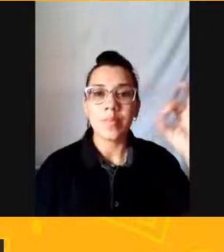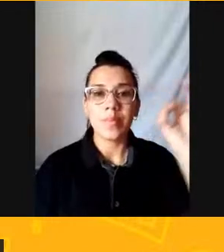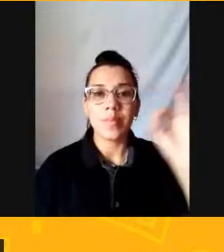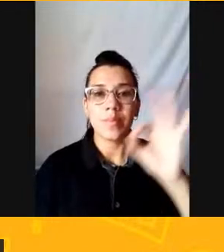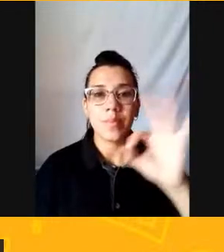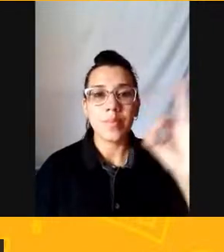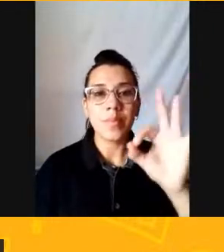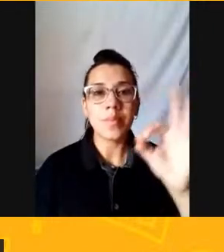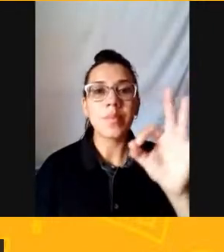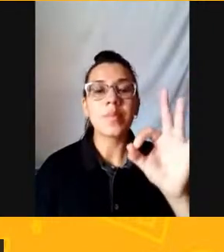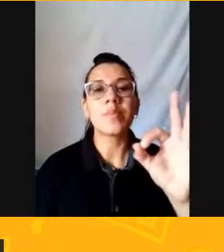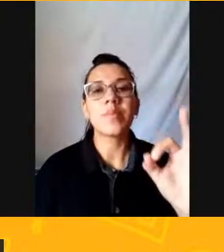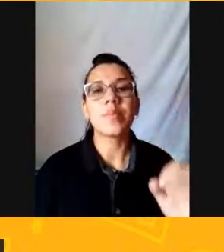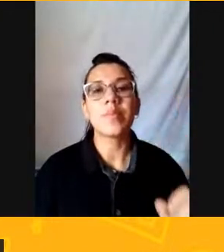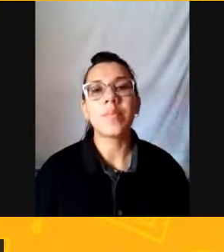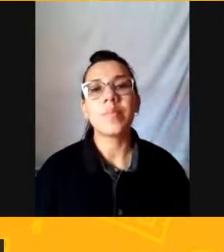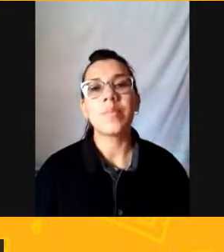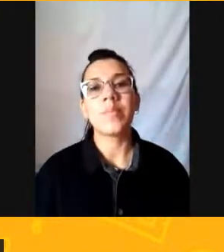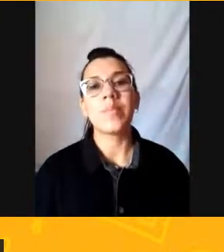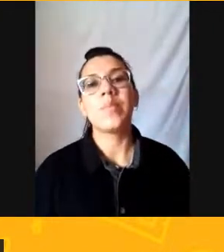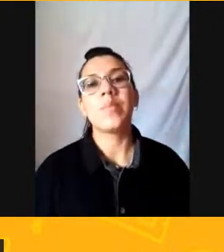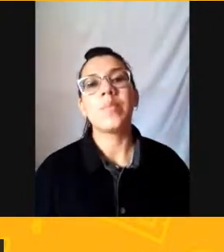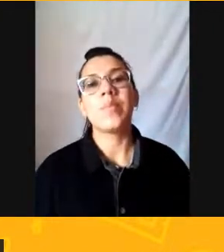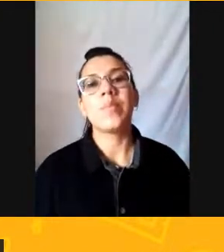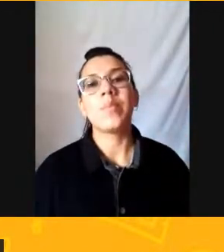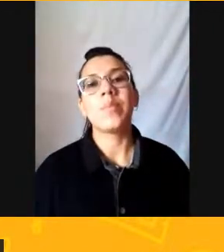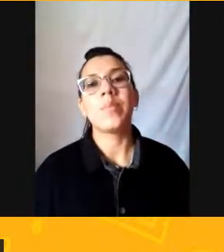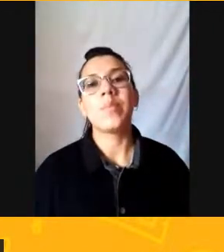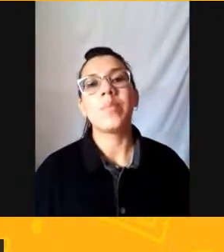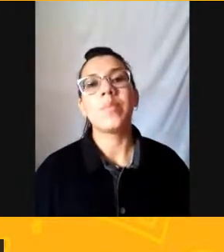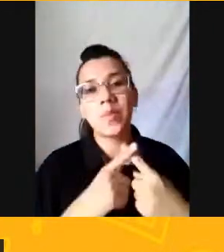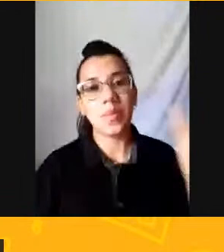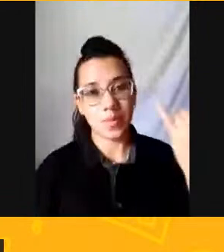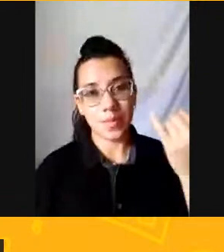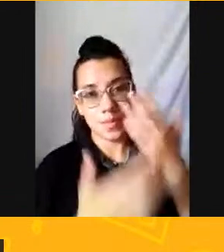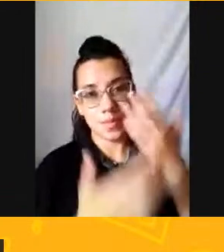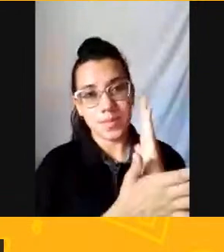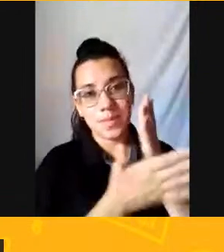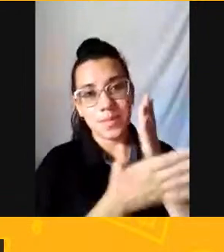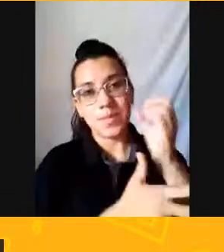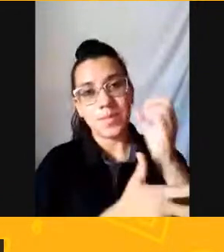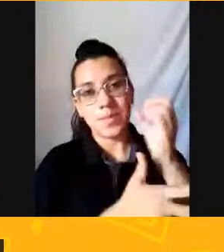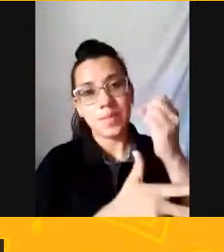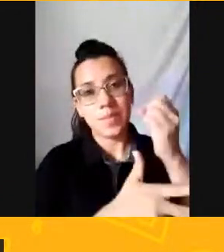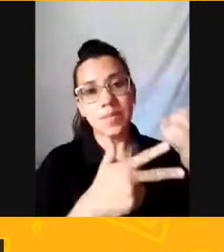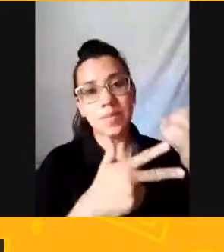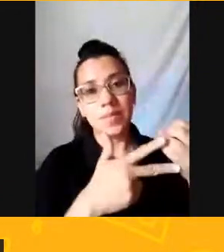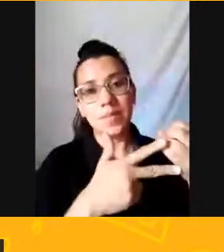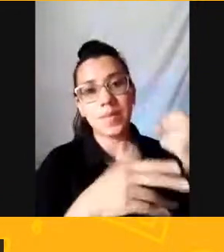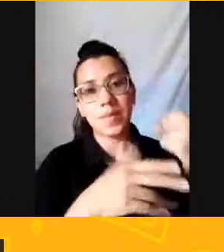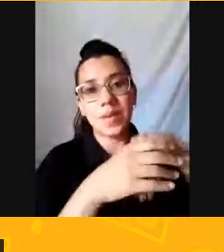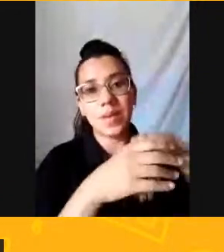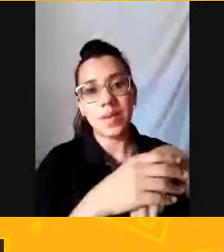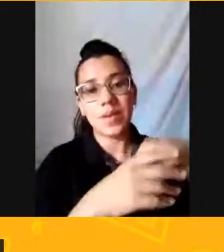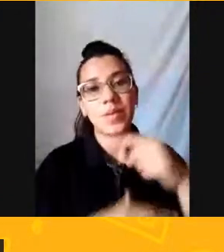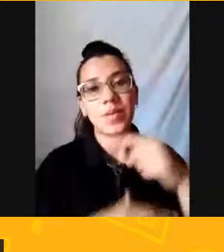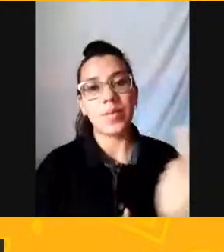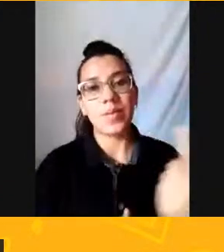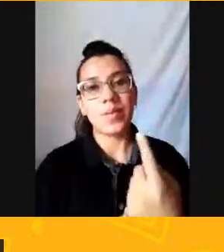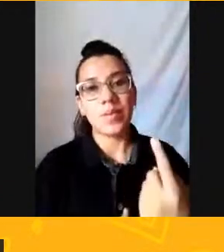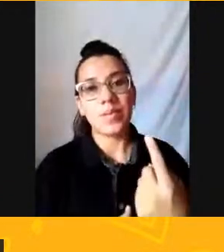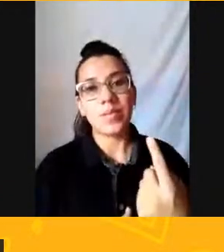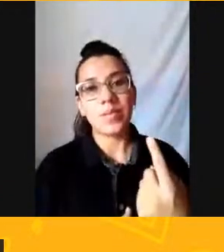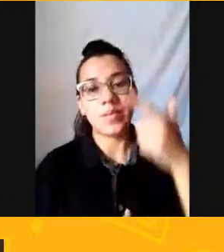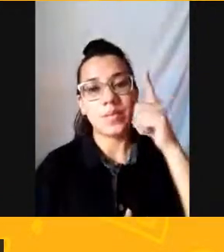dentro da gente Se a gente tem Essa possibilidade De usar o que é bom O que é ruim E isso está na gente Por que a gente Não vai usar O melhor que a gente tem